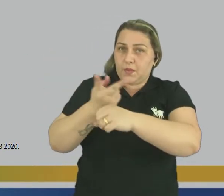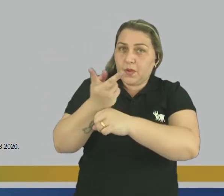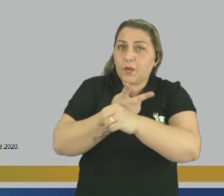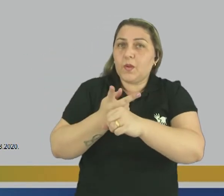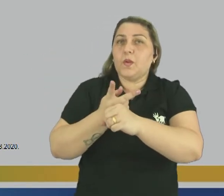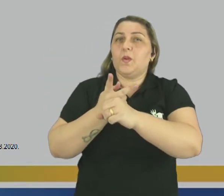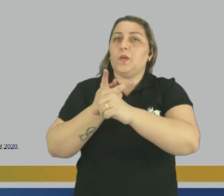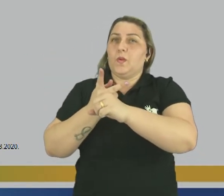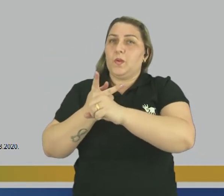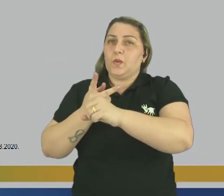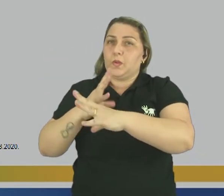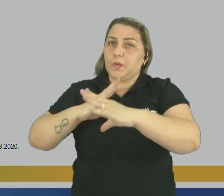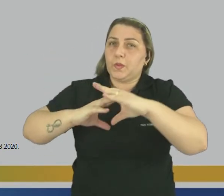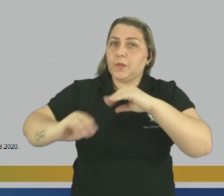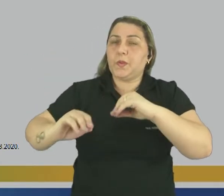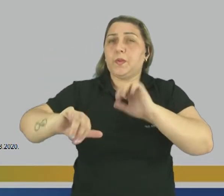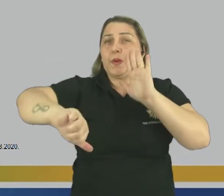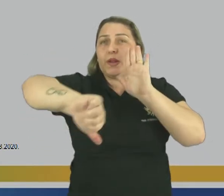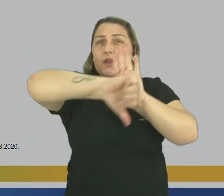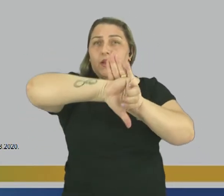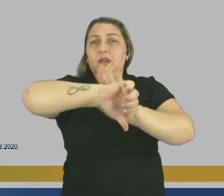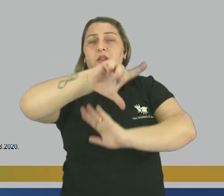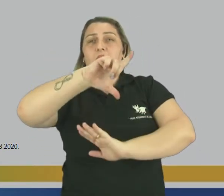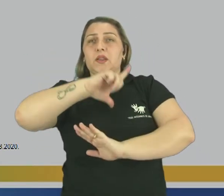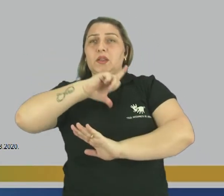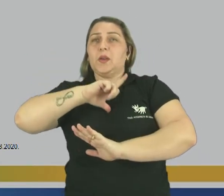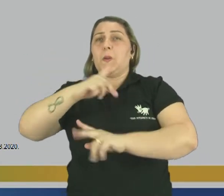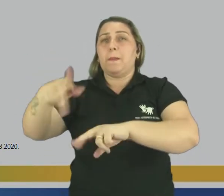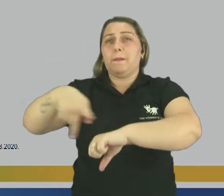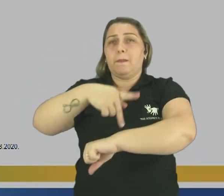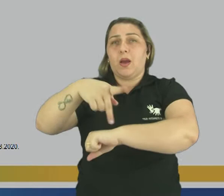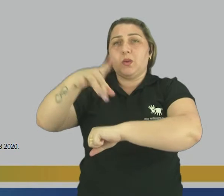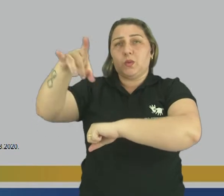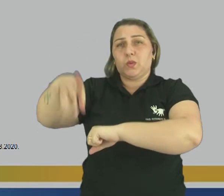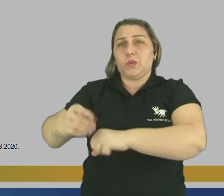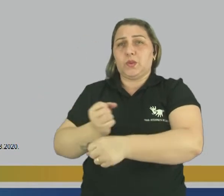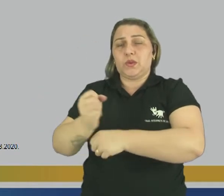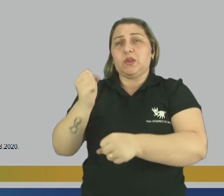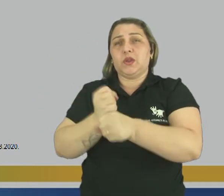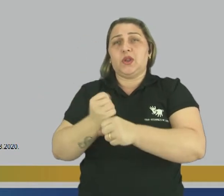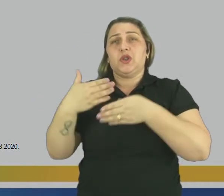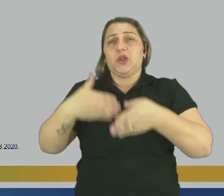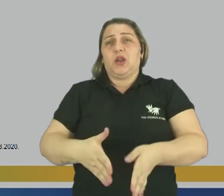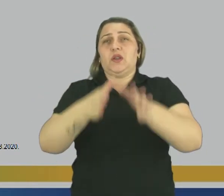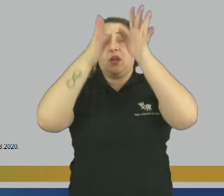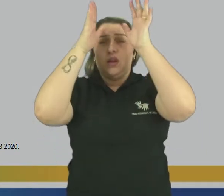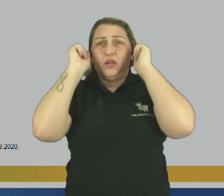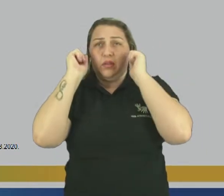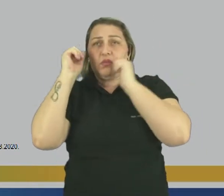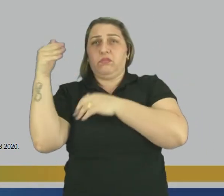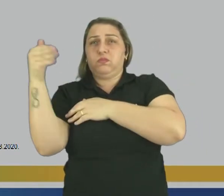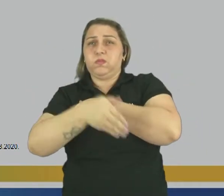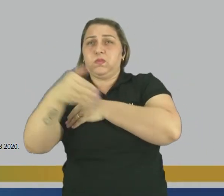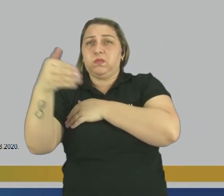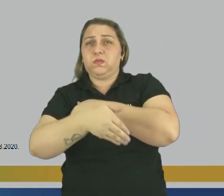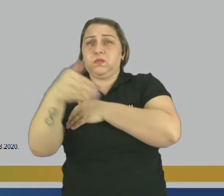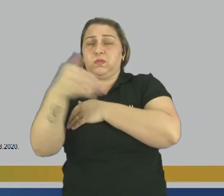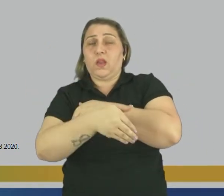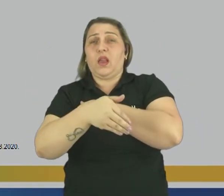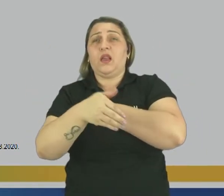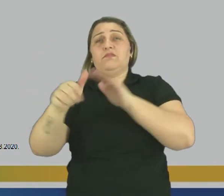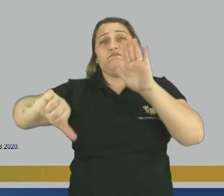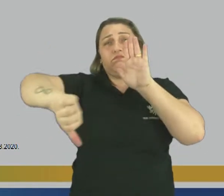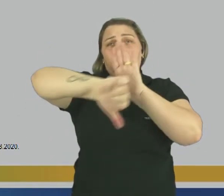refúgio da crise que atingiu o país nos últimos anos Tem chegado ao Acre com certa frequência Essa